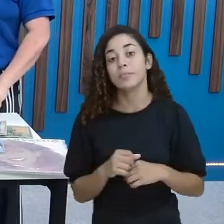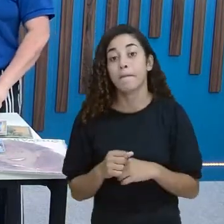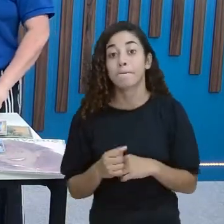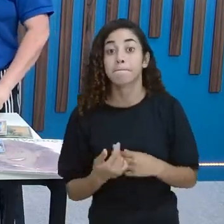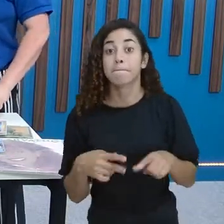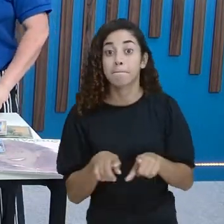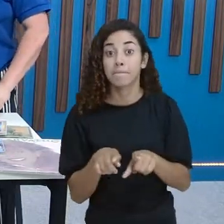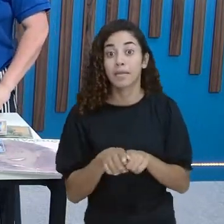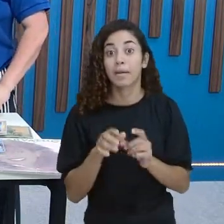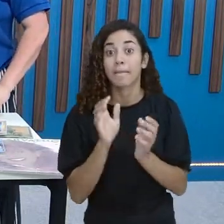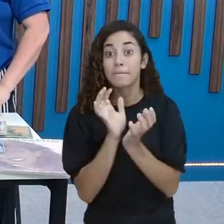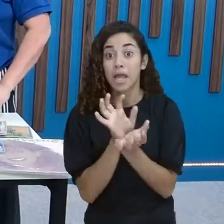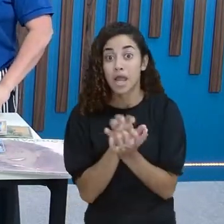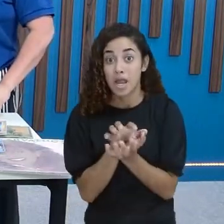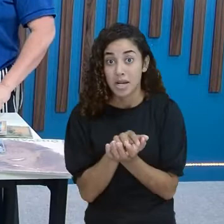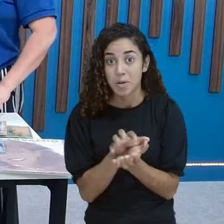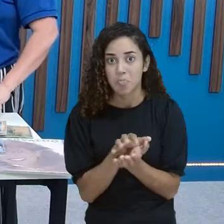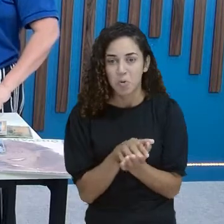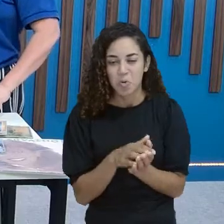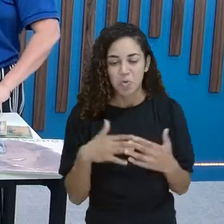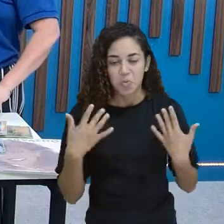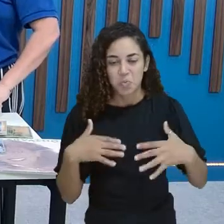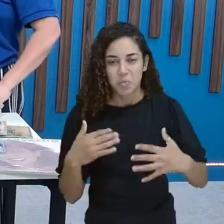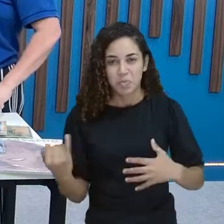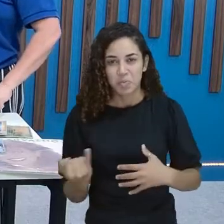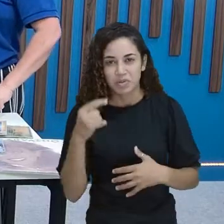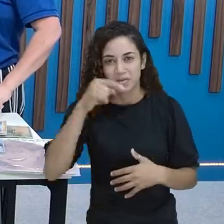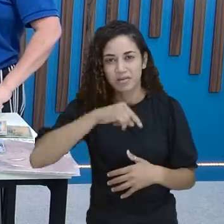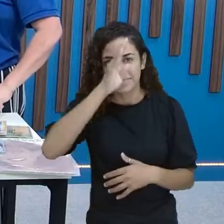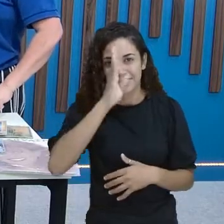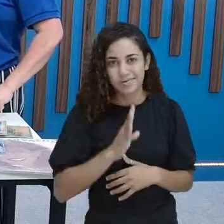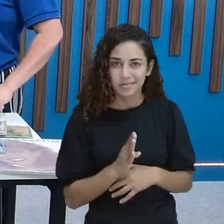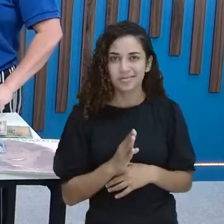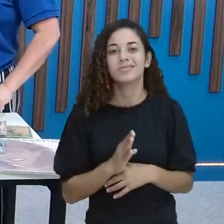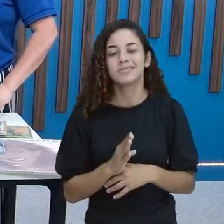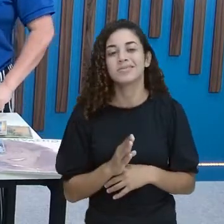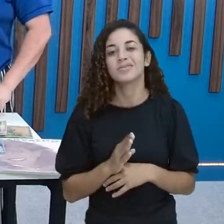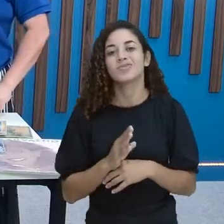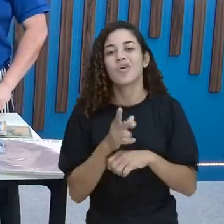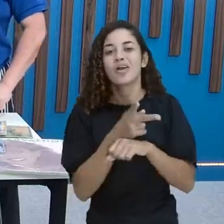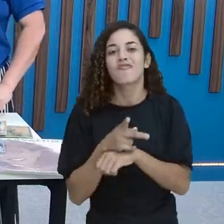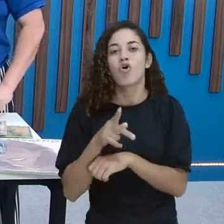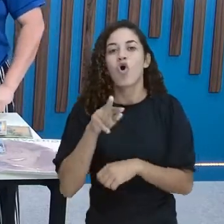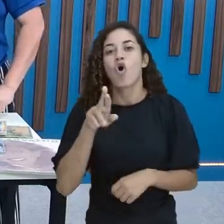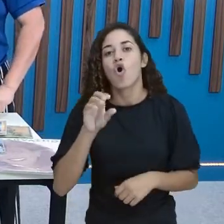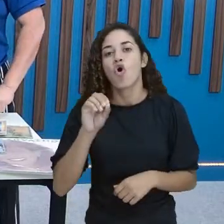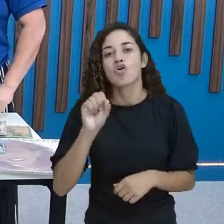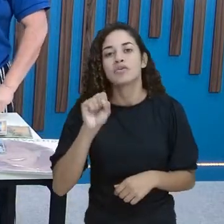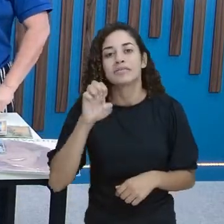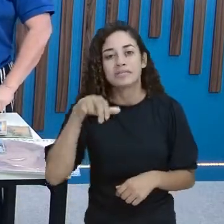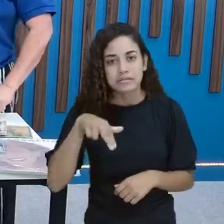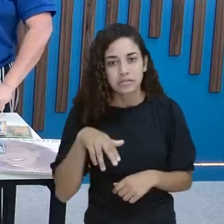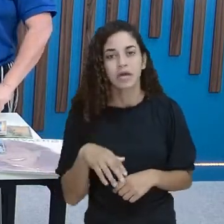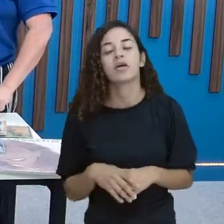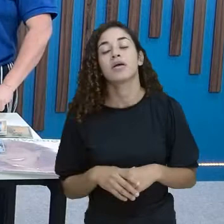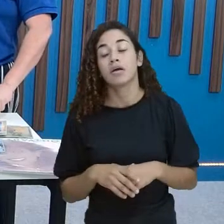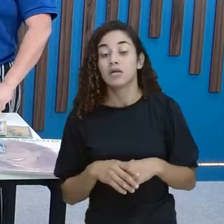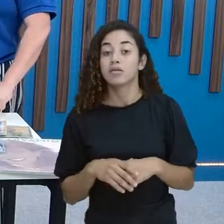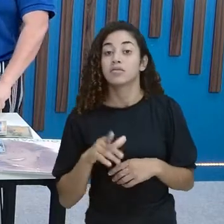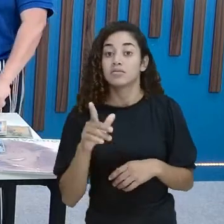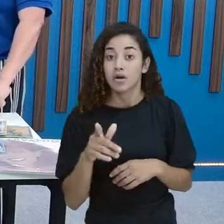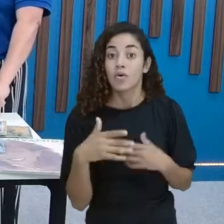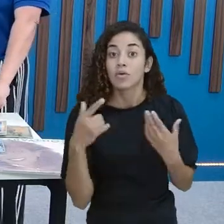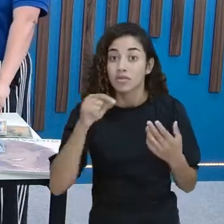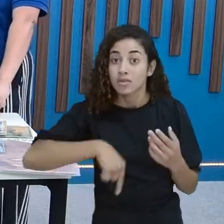Pernambuco Foi pioneiro no Brasil Foi Com a gravadora Rosemblit Rosemblit Era um selo Gente E a gente